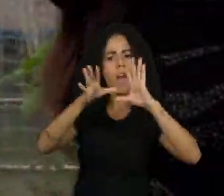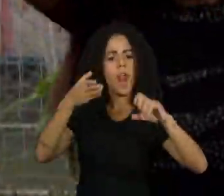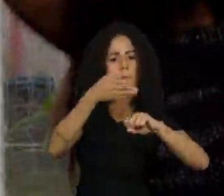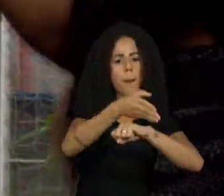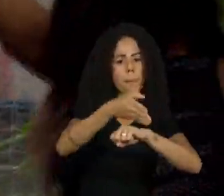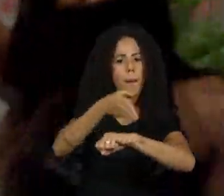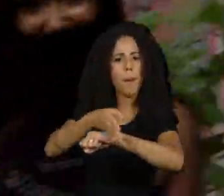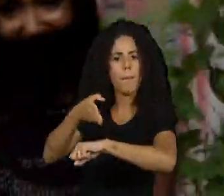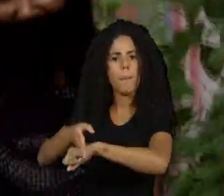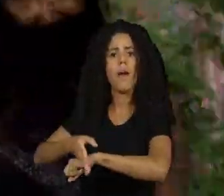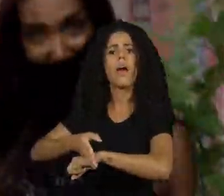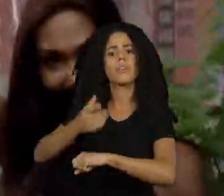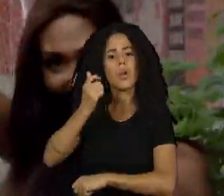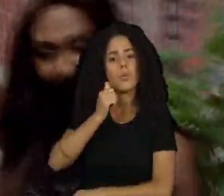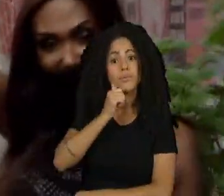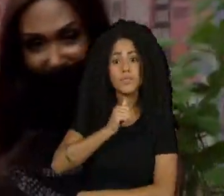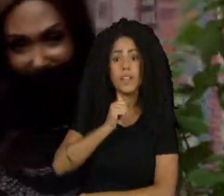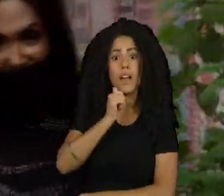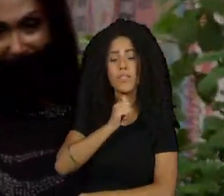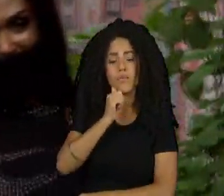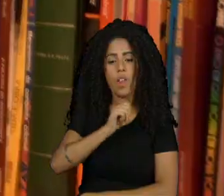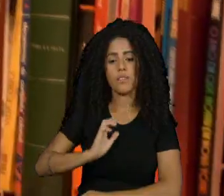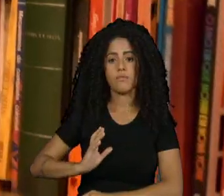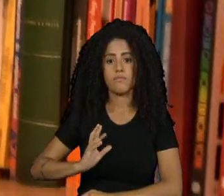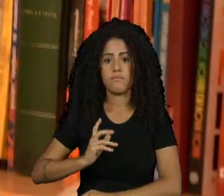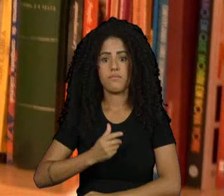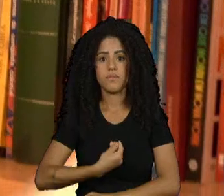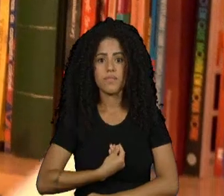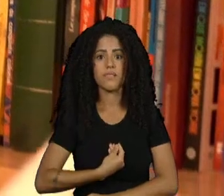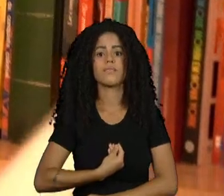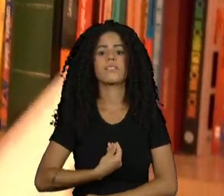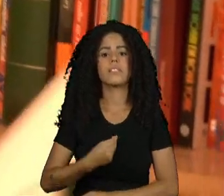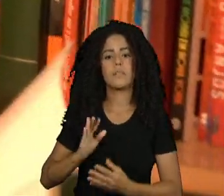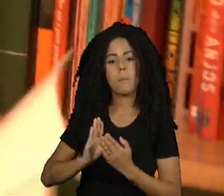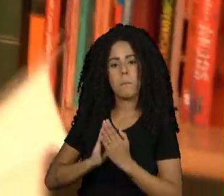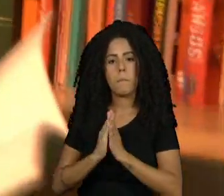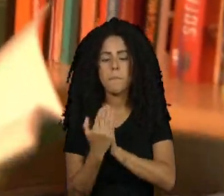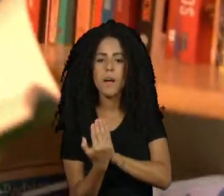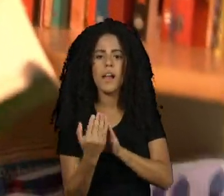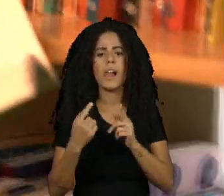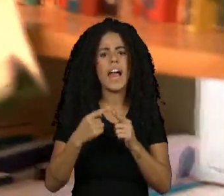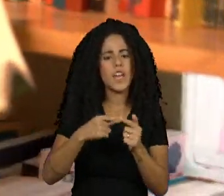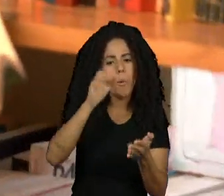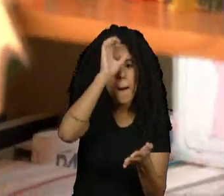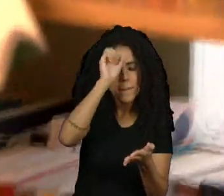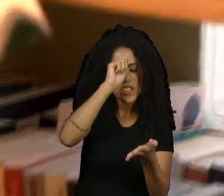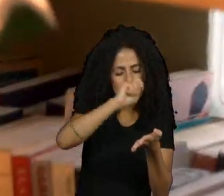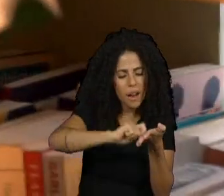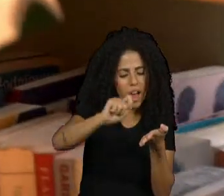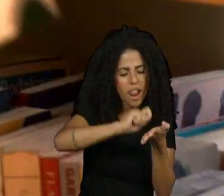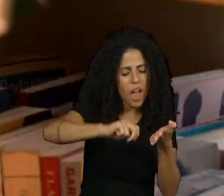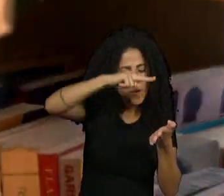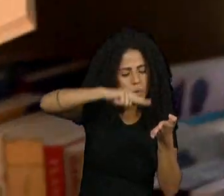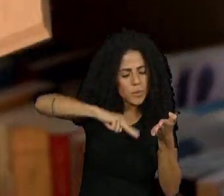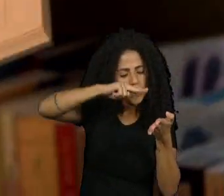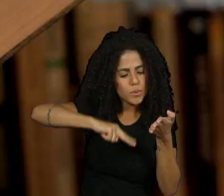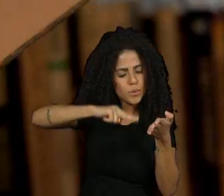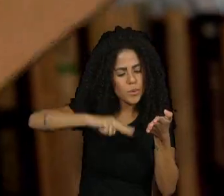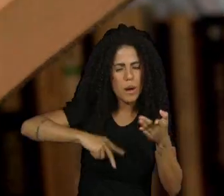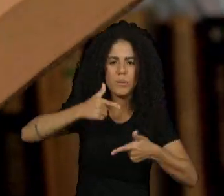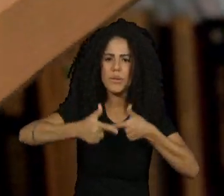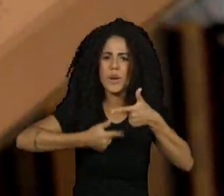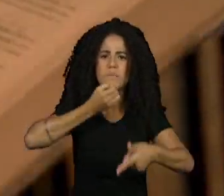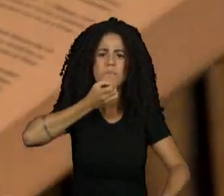mulheres trans e, enfim, a diversidade em si. O que eu quero é saber ler, escrever, ter meu trabalho e minha casinha própria.